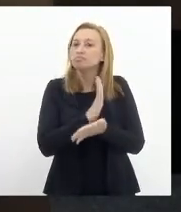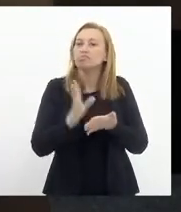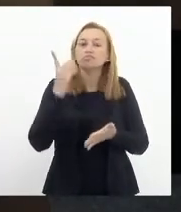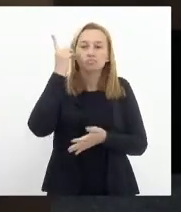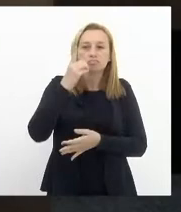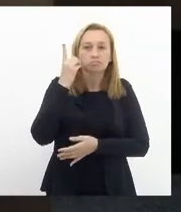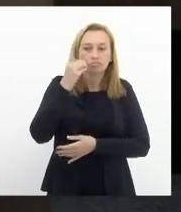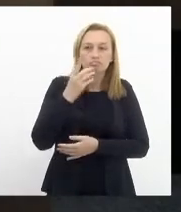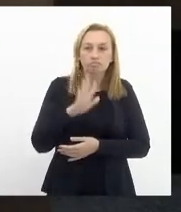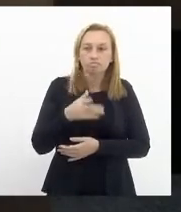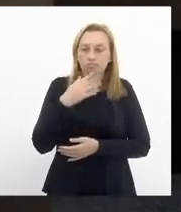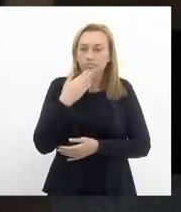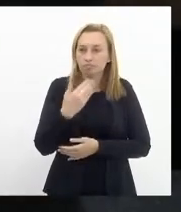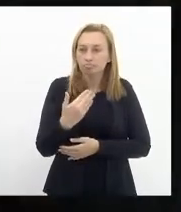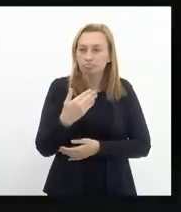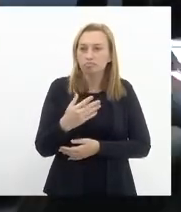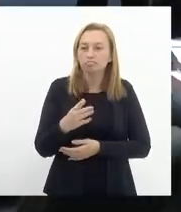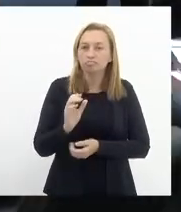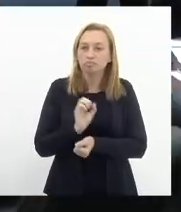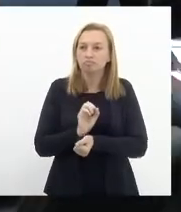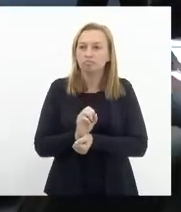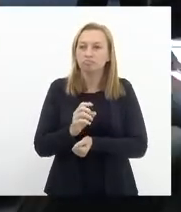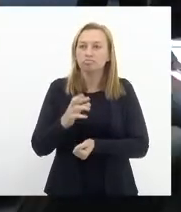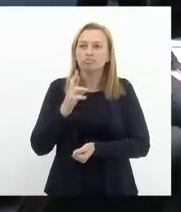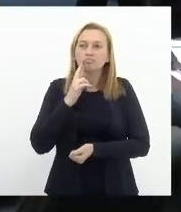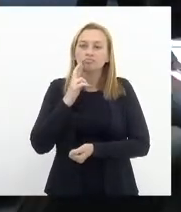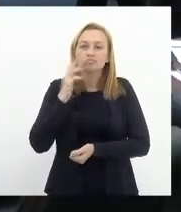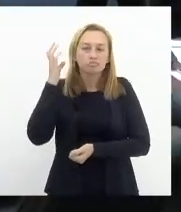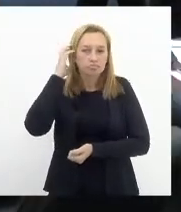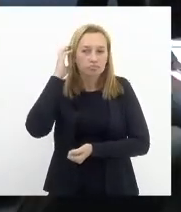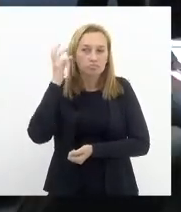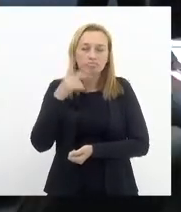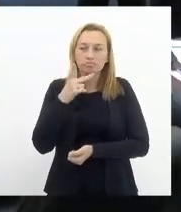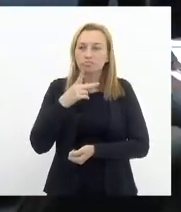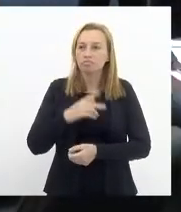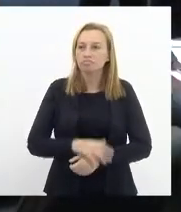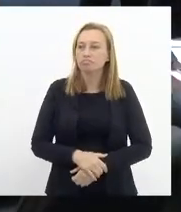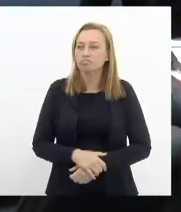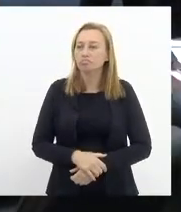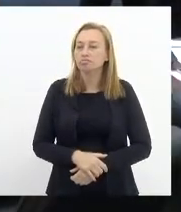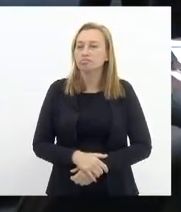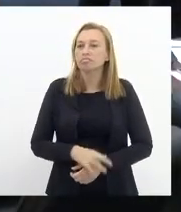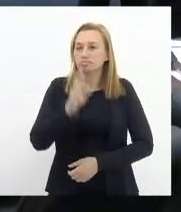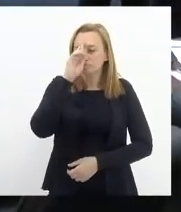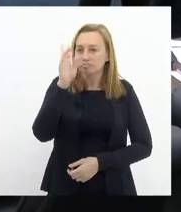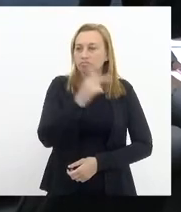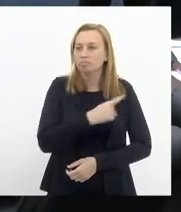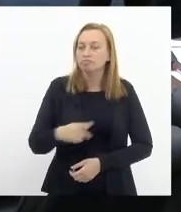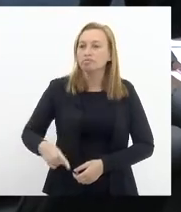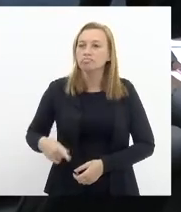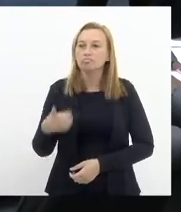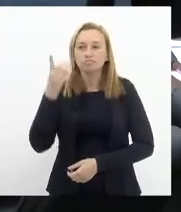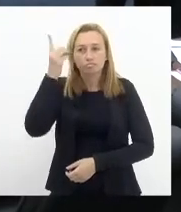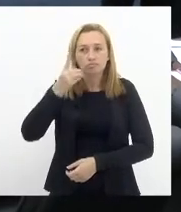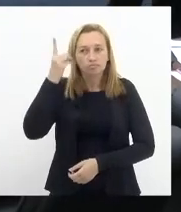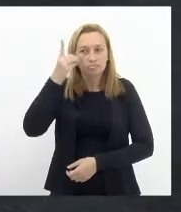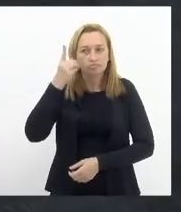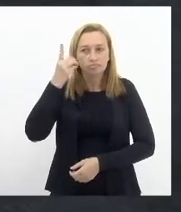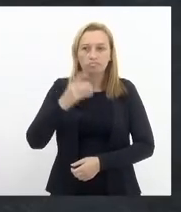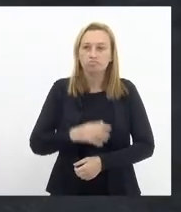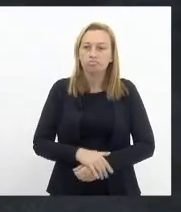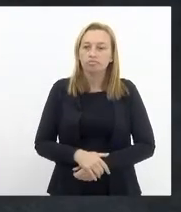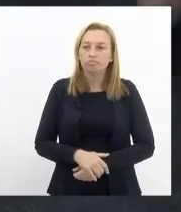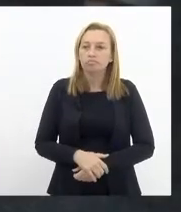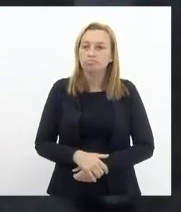presentes já já deputada Rosane Félix por favor senhor presidente deputados deputadas